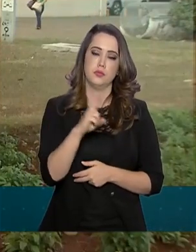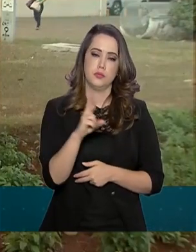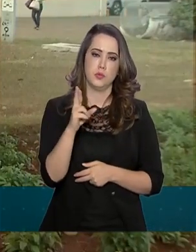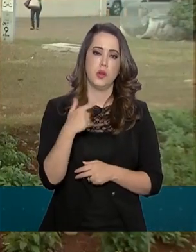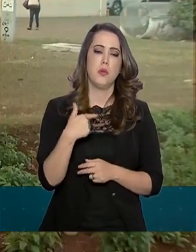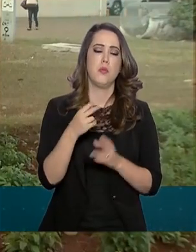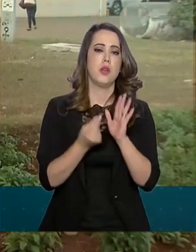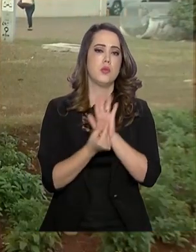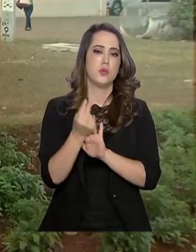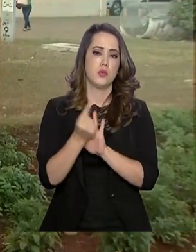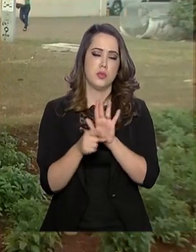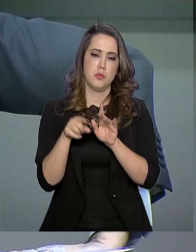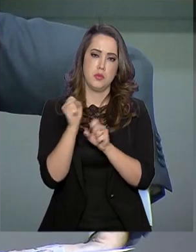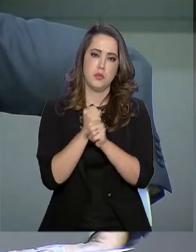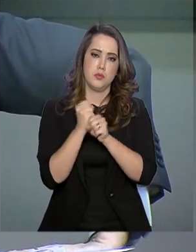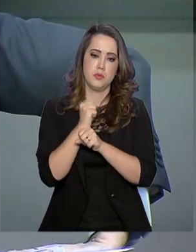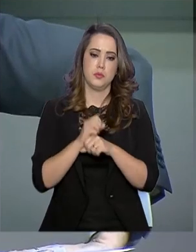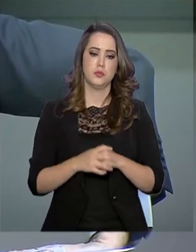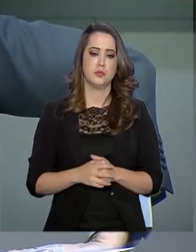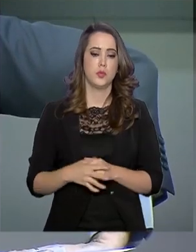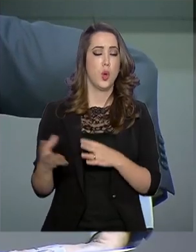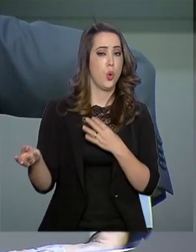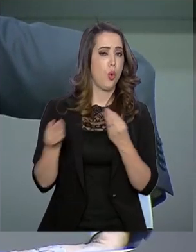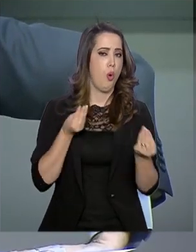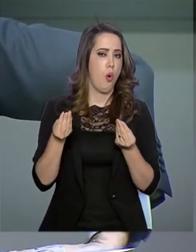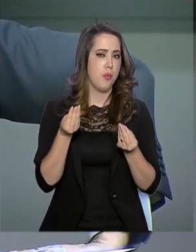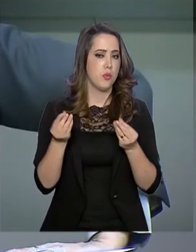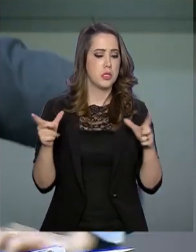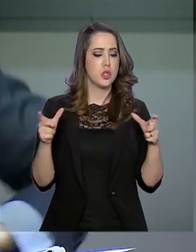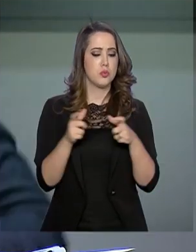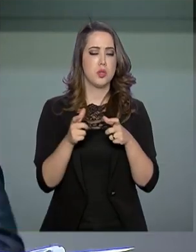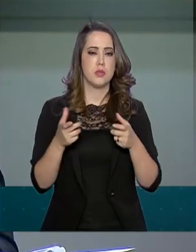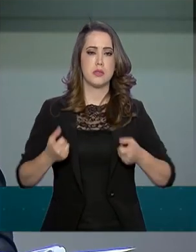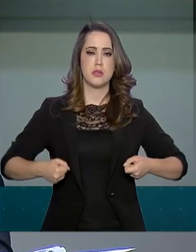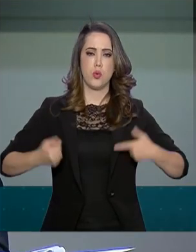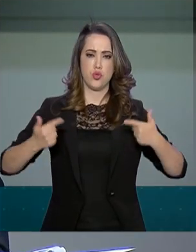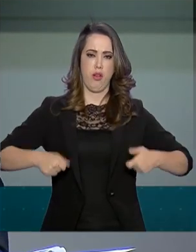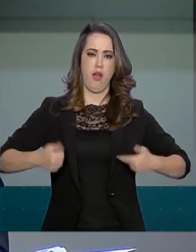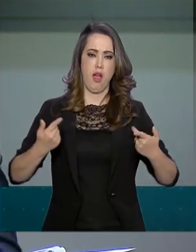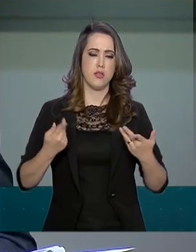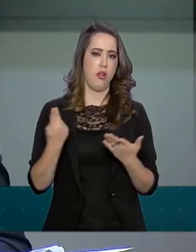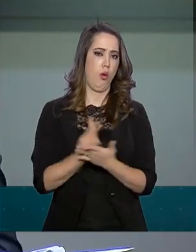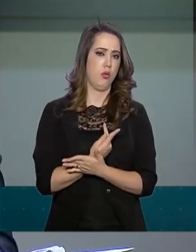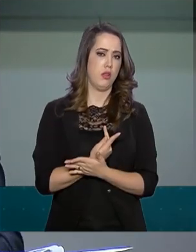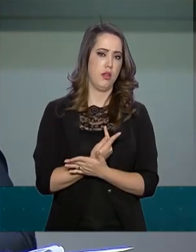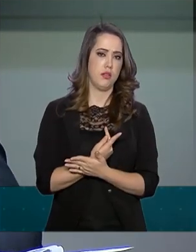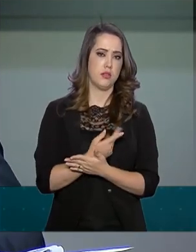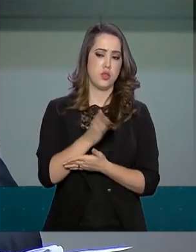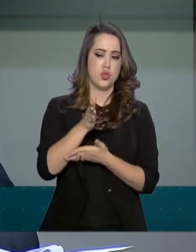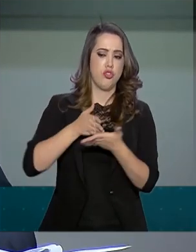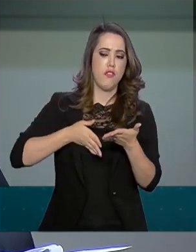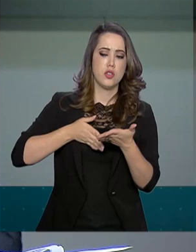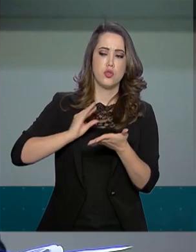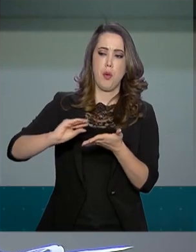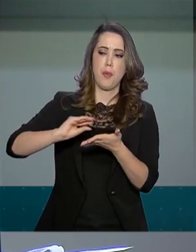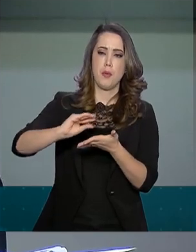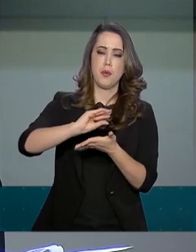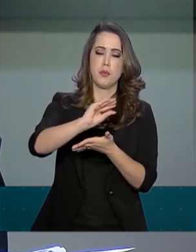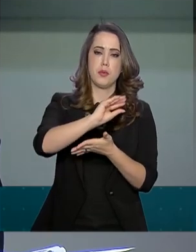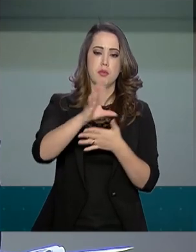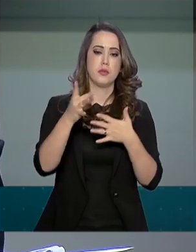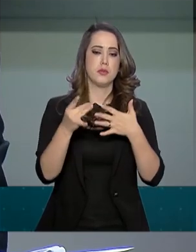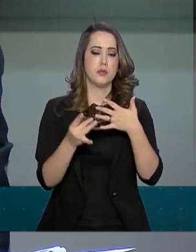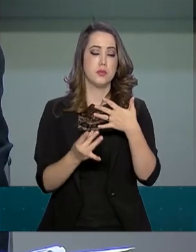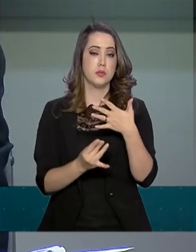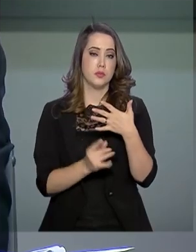para o orçamento deste ano. Como que esse contingenciamento será repartido ou detalhado? Ele